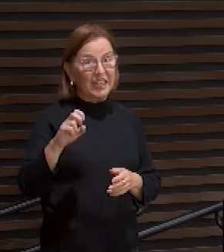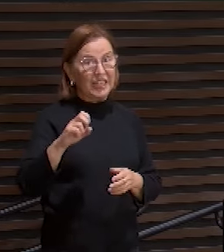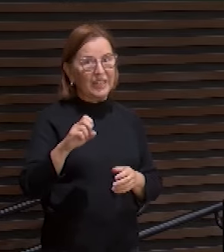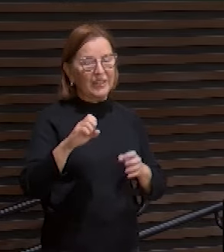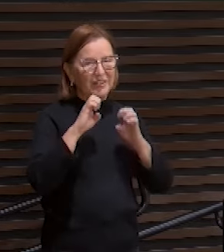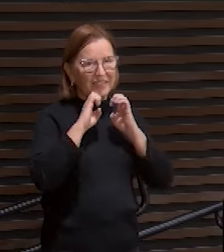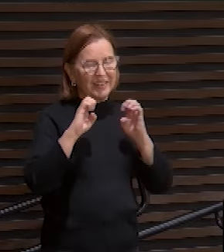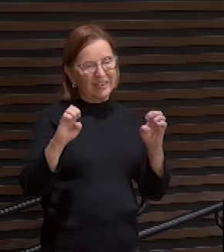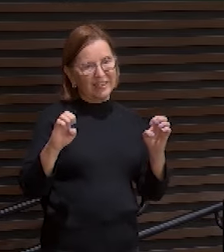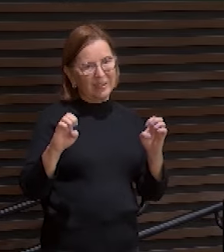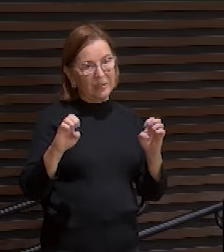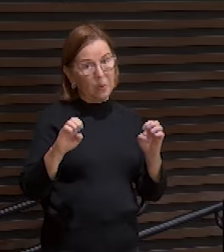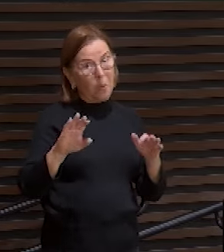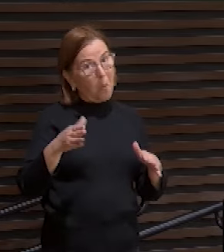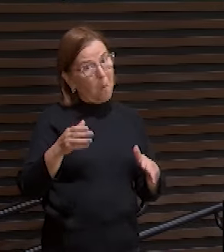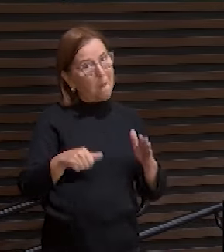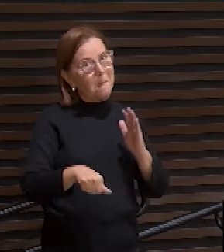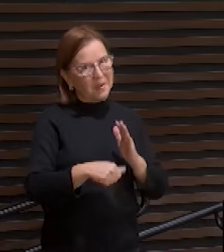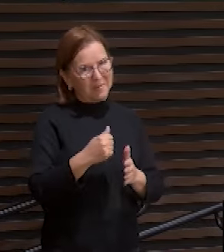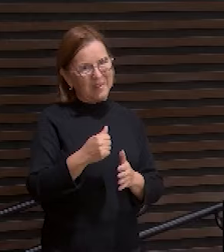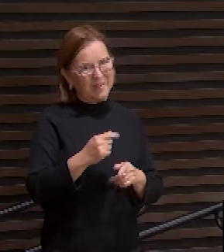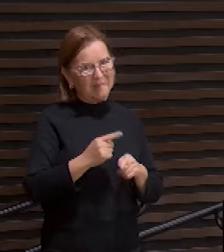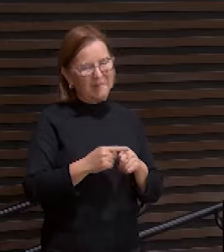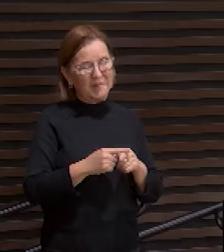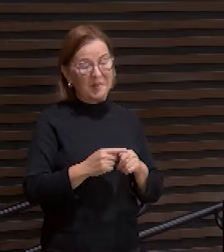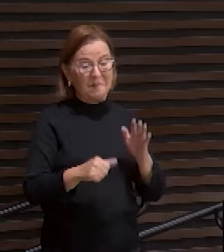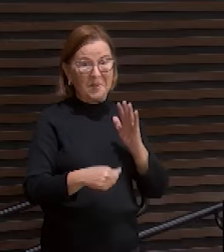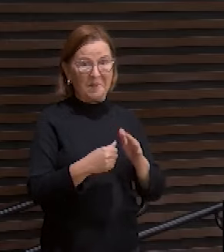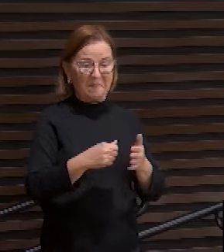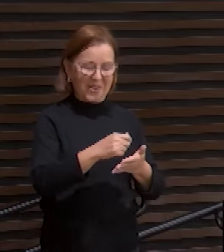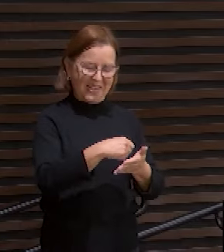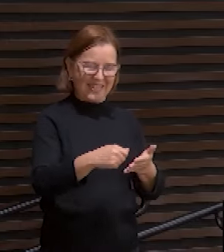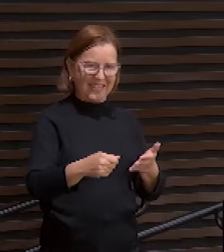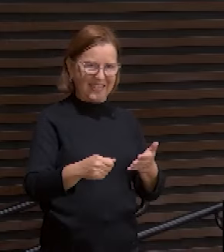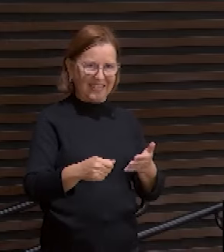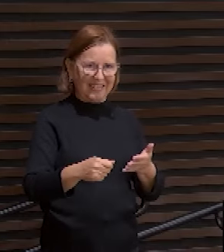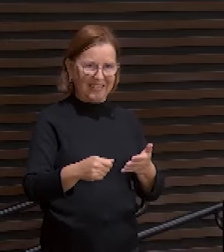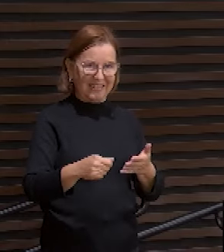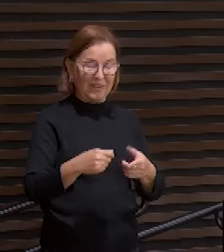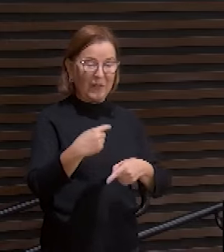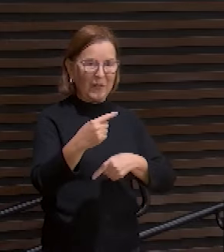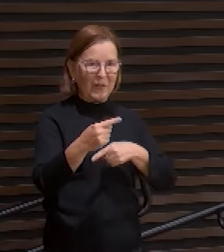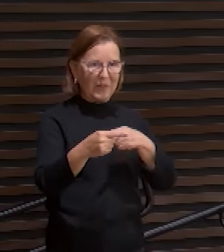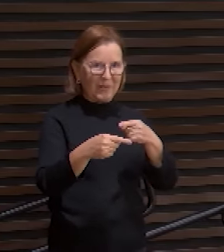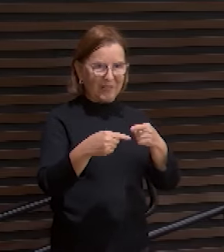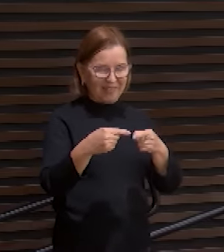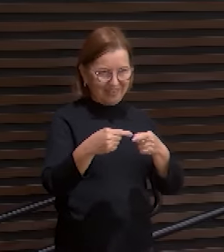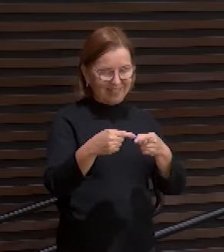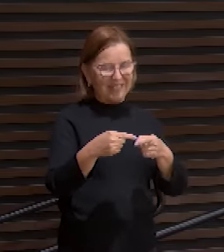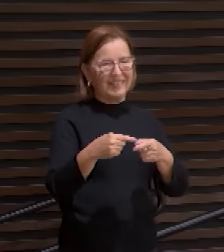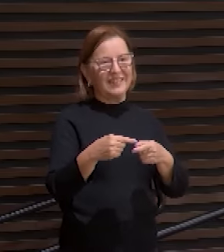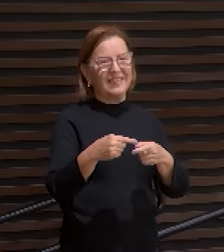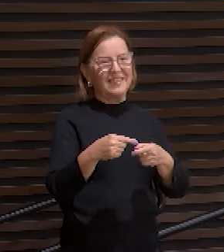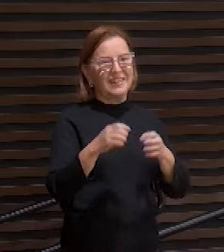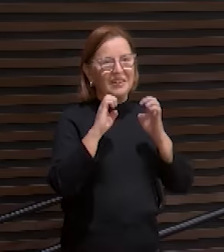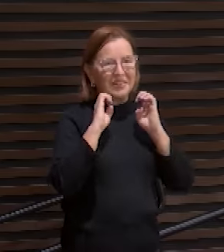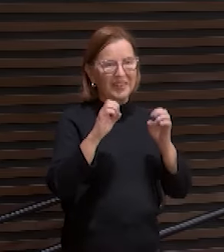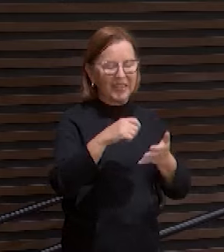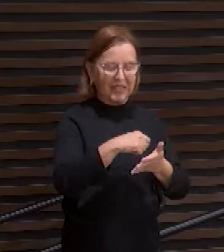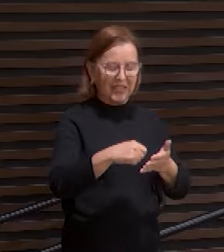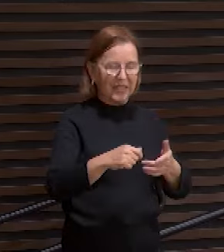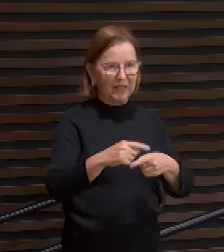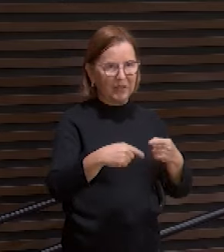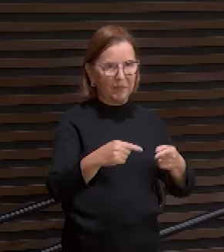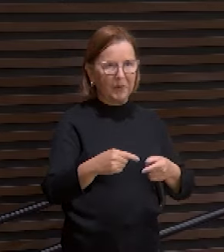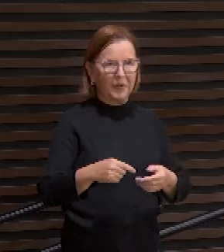cronologicamente falando, o primeiro, porque foi o primeiro a ser escrito. Todos os demais evangelistas escreveram depois da partida de